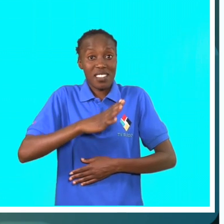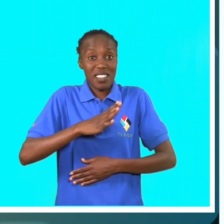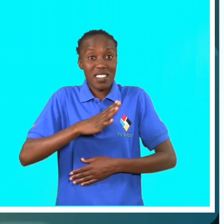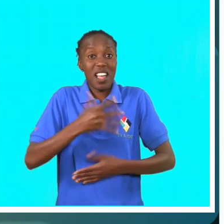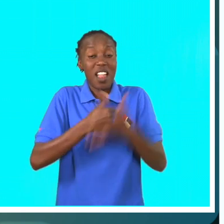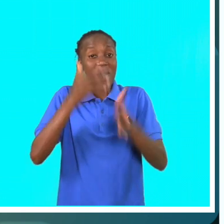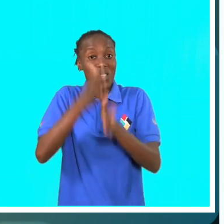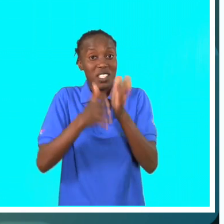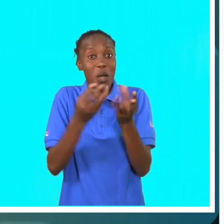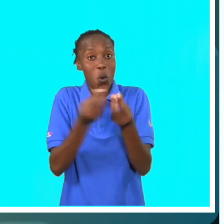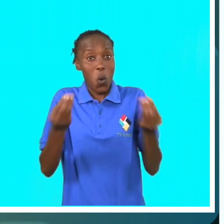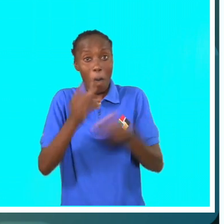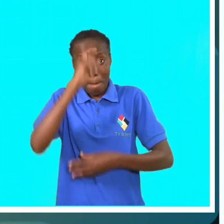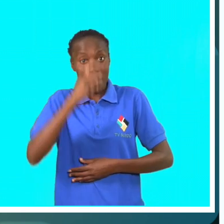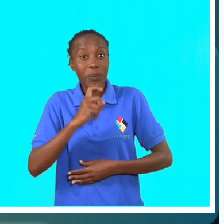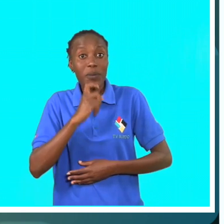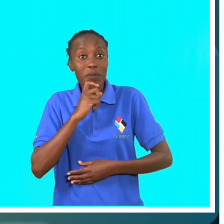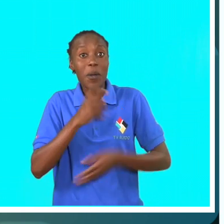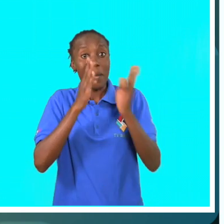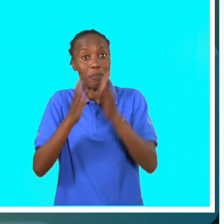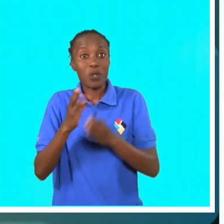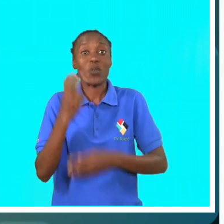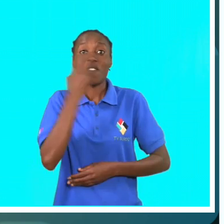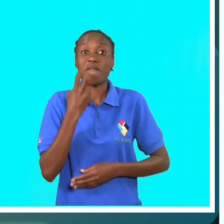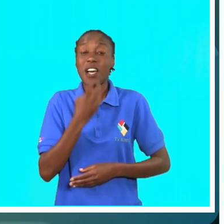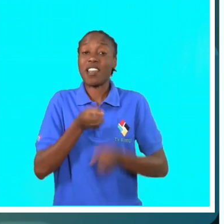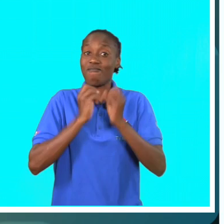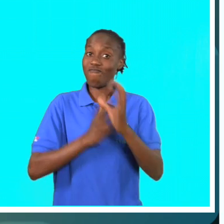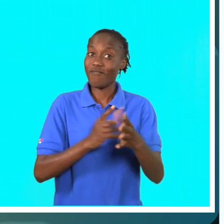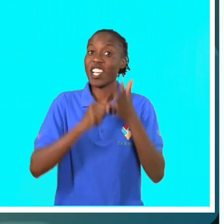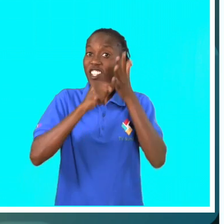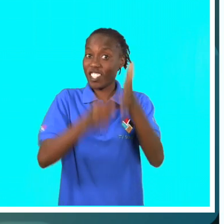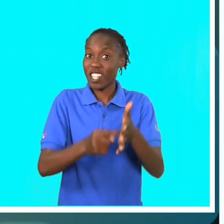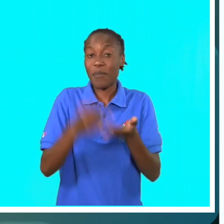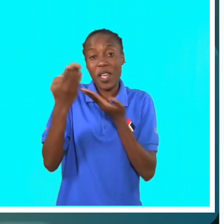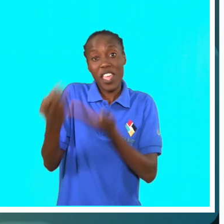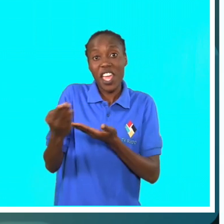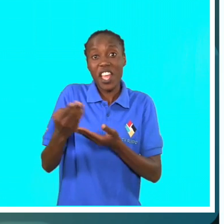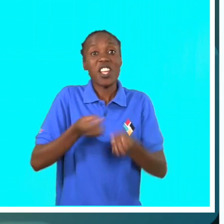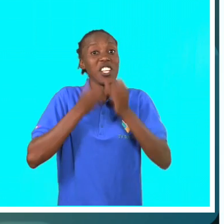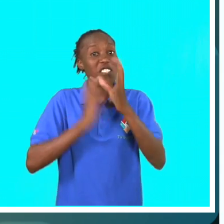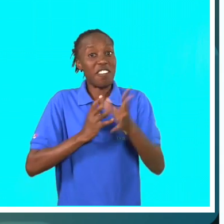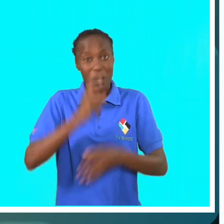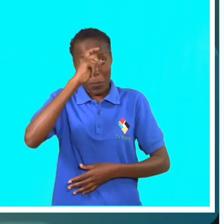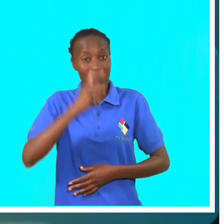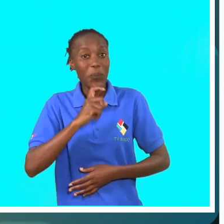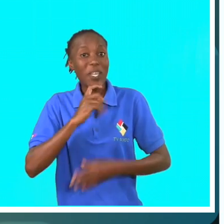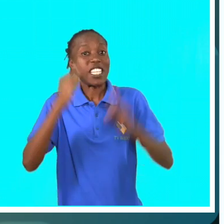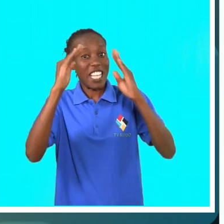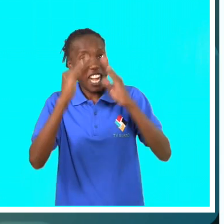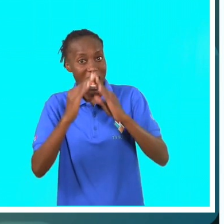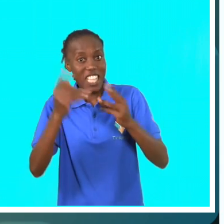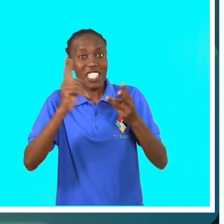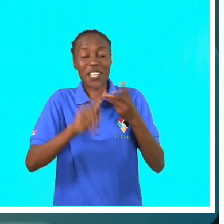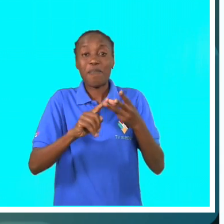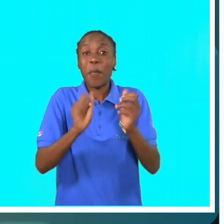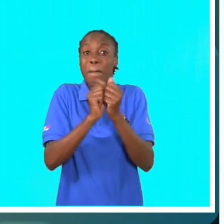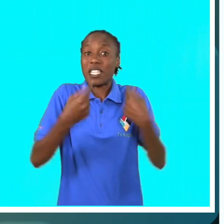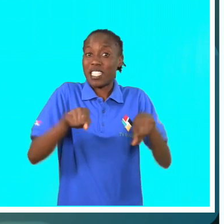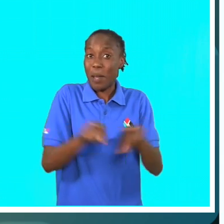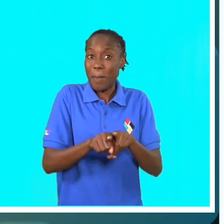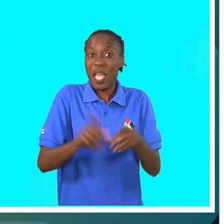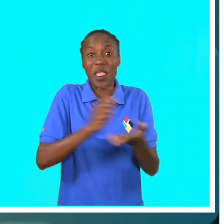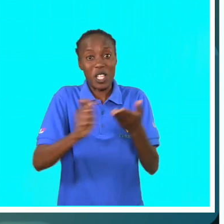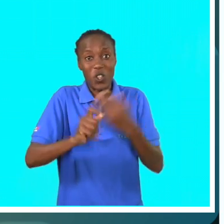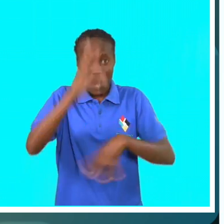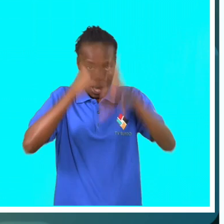elas têm a língua de sinais como português para os falantes, por exemplo. E eles falam português em casa,